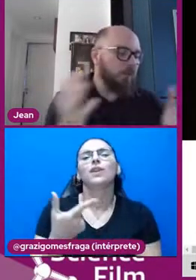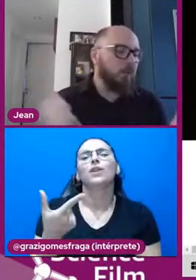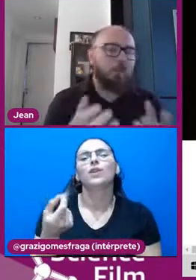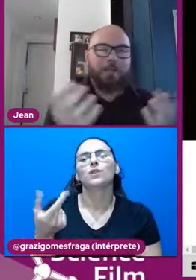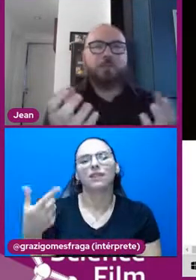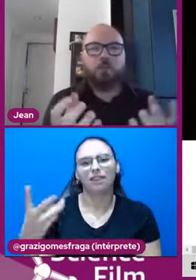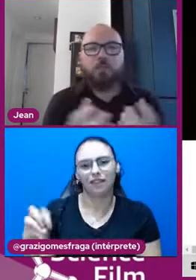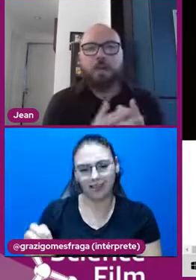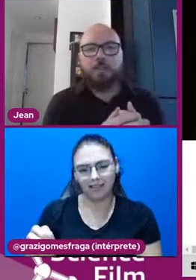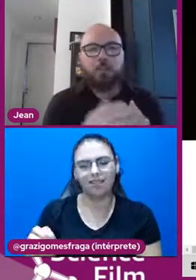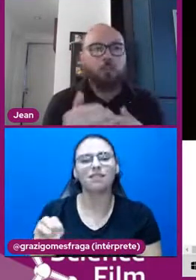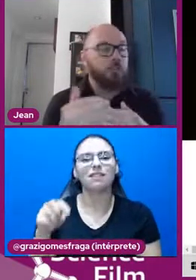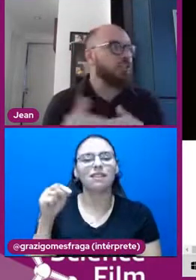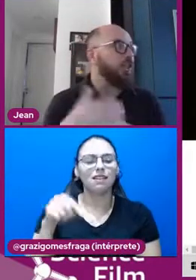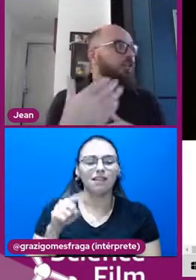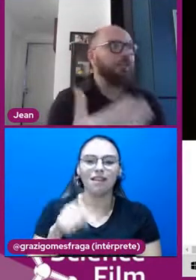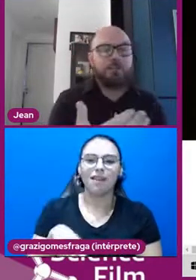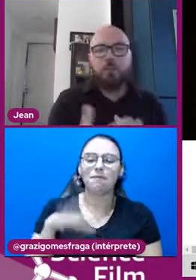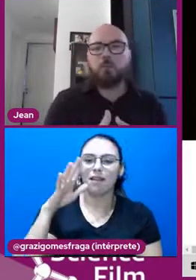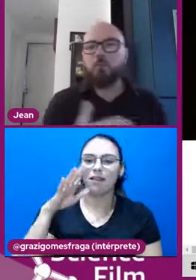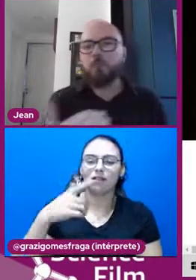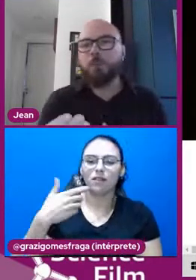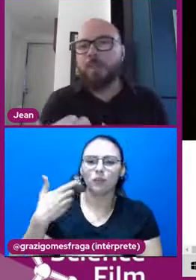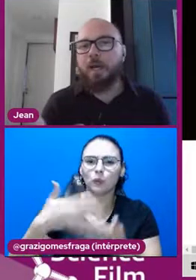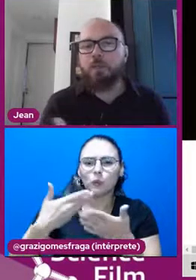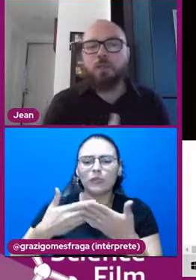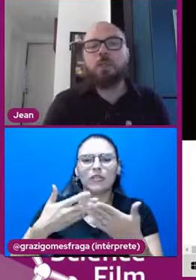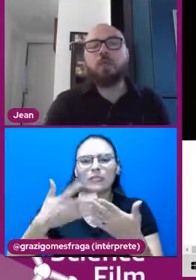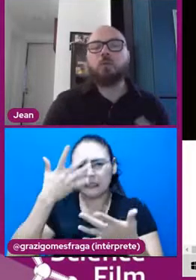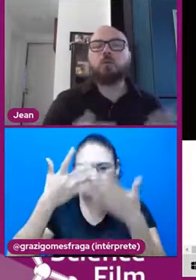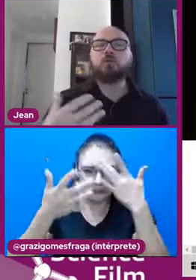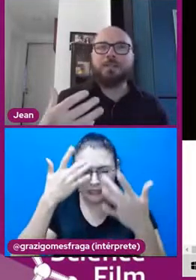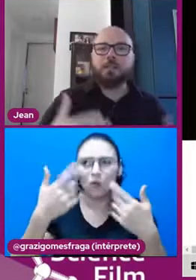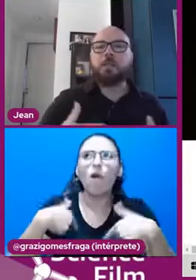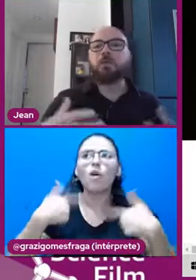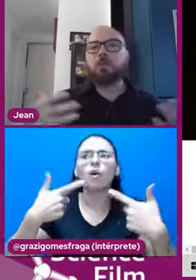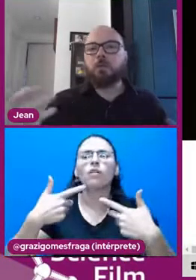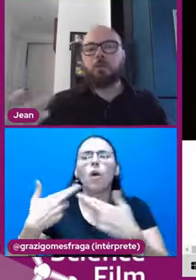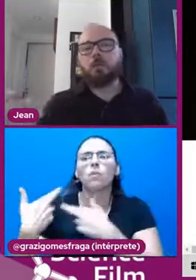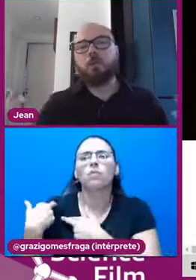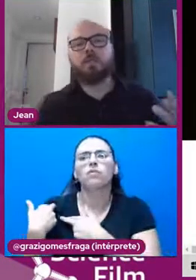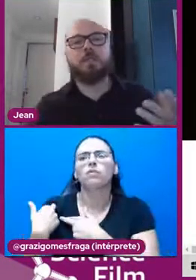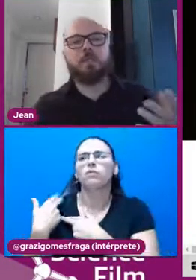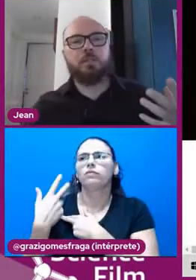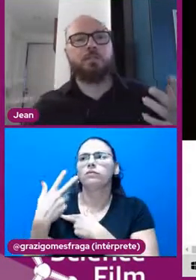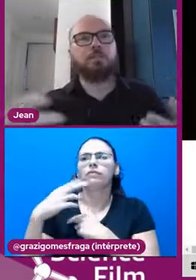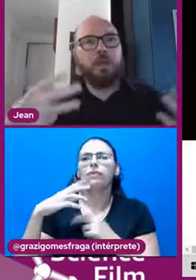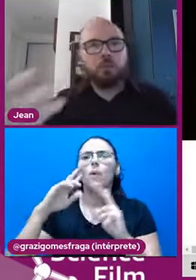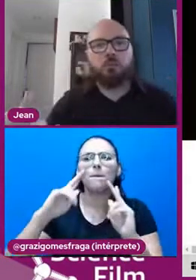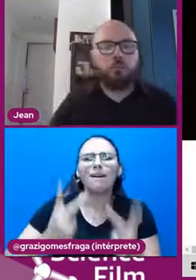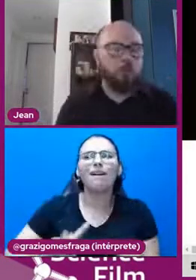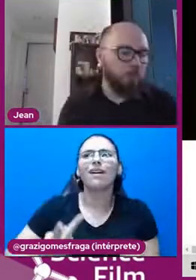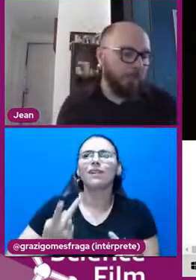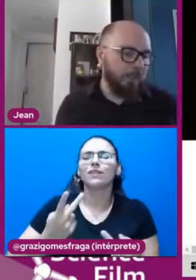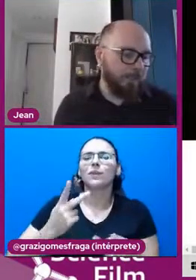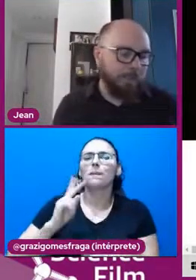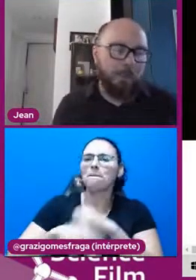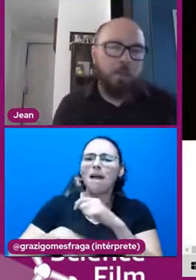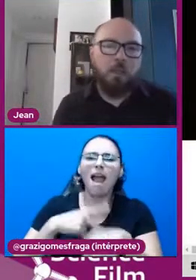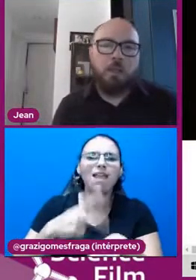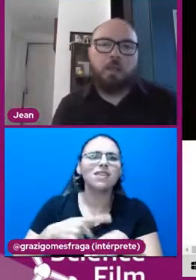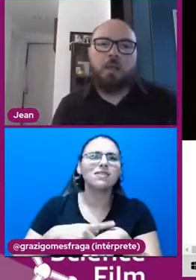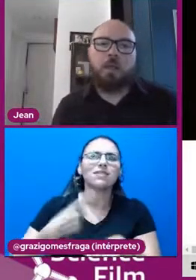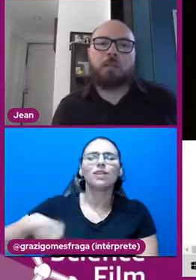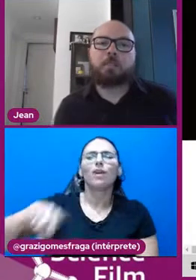É quase que uma lição de casa do que a gente tem que fazer enquanto humanidade, enquanto nação, enquanto seres viventes do planeta